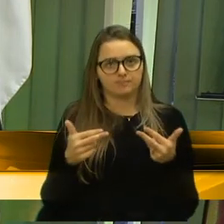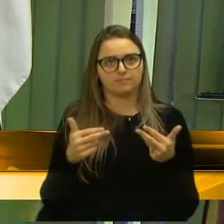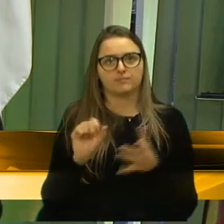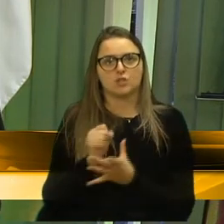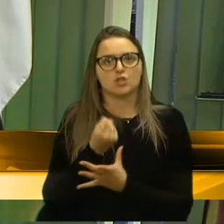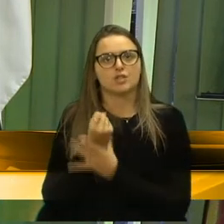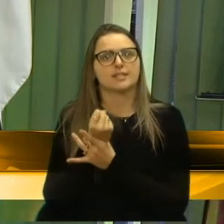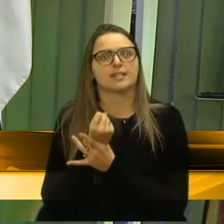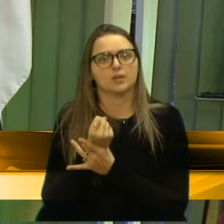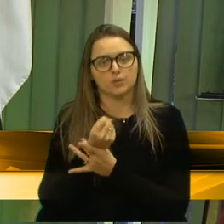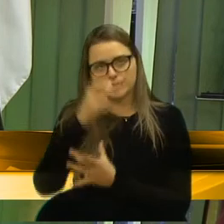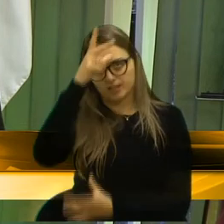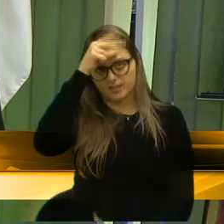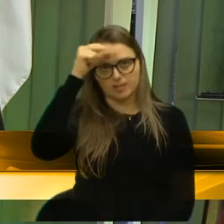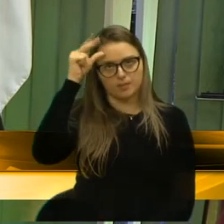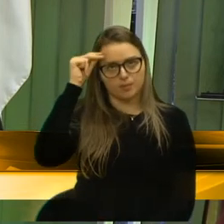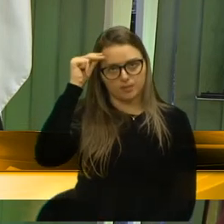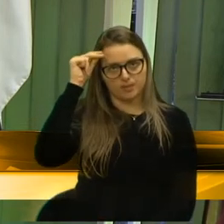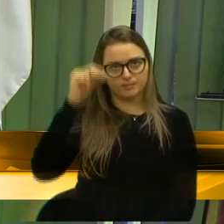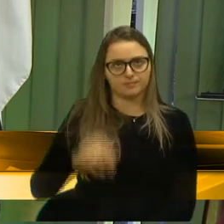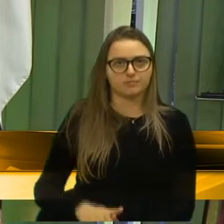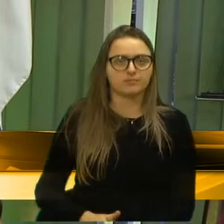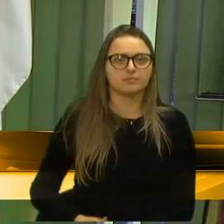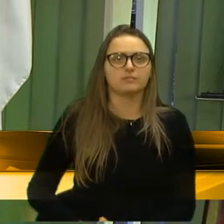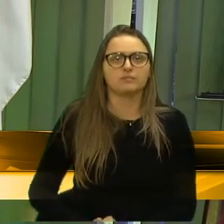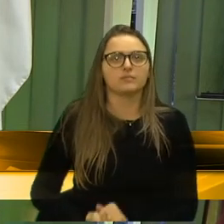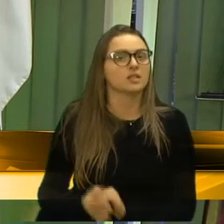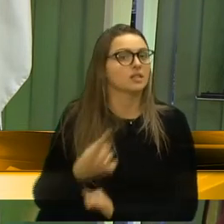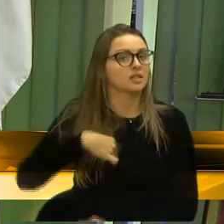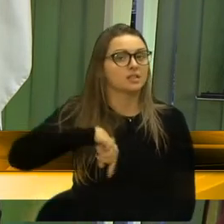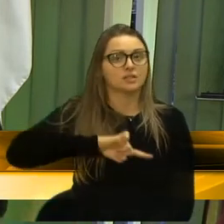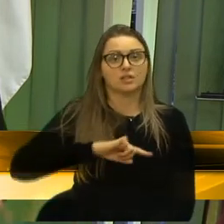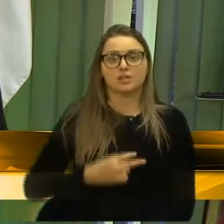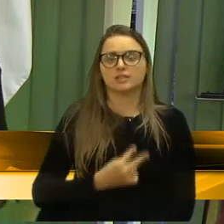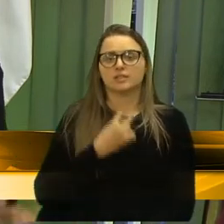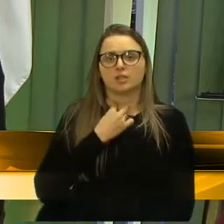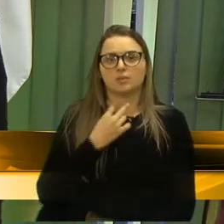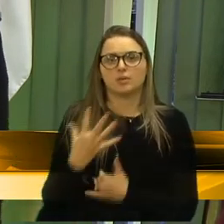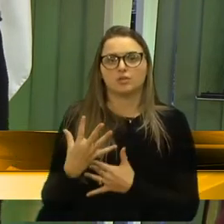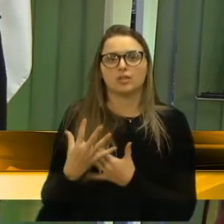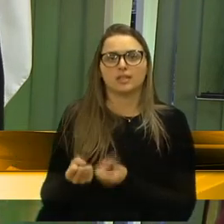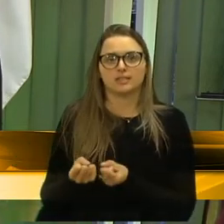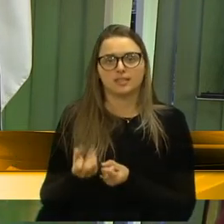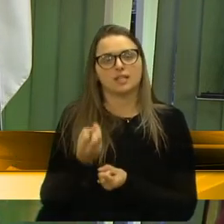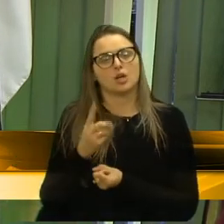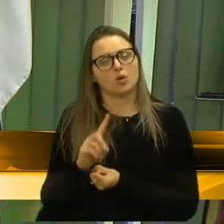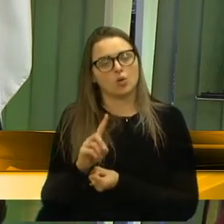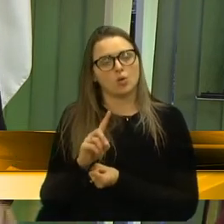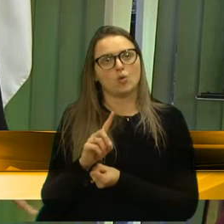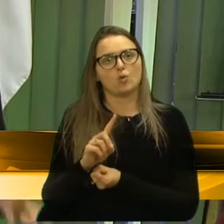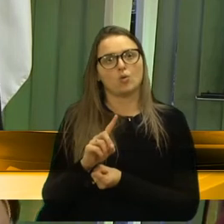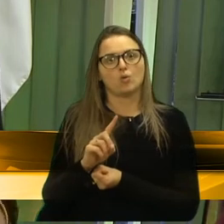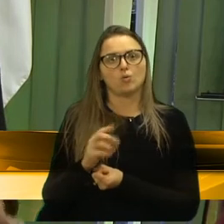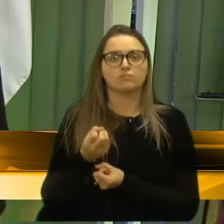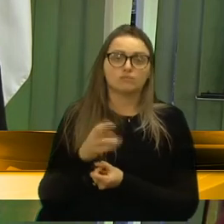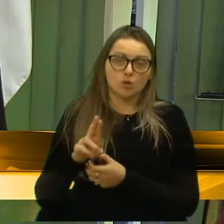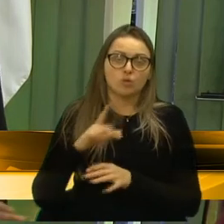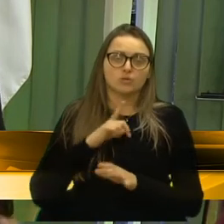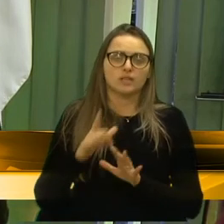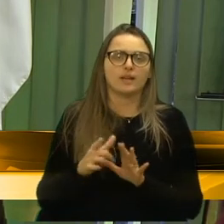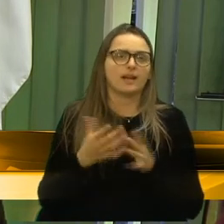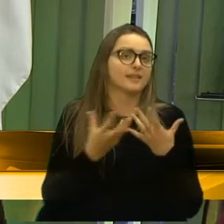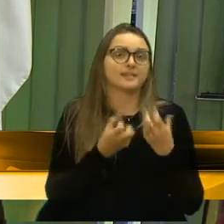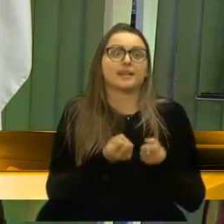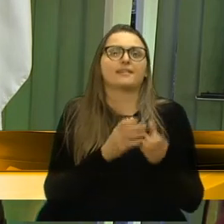segurança pública. A gente não pode tolerar ou minimizar a violência contra a criança, contra a mulher,